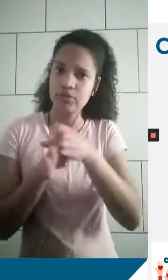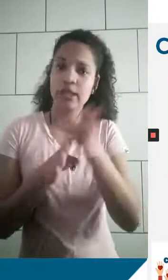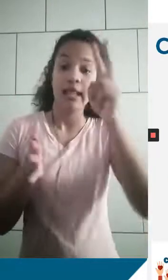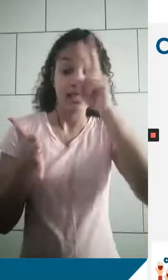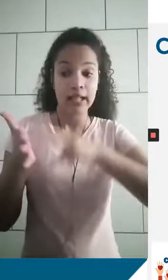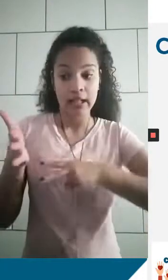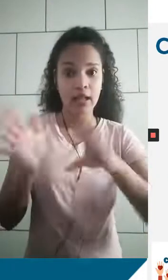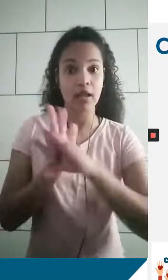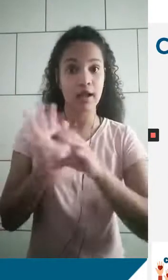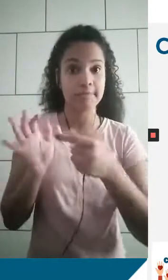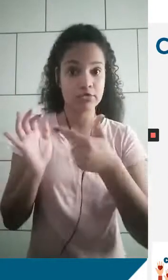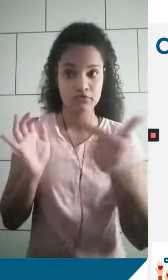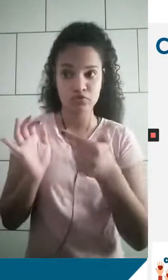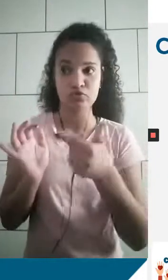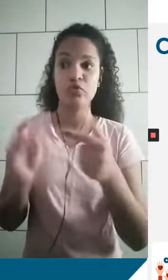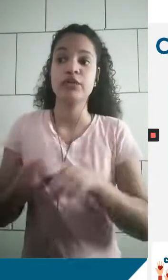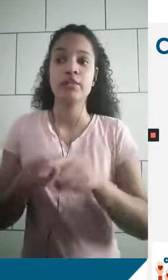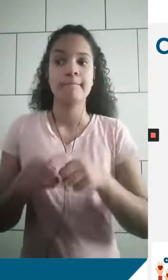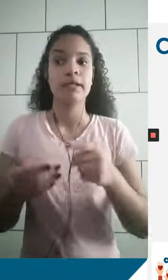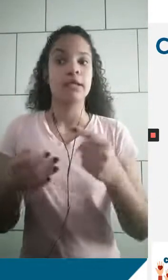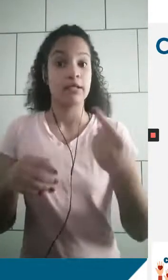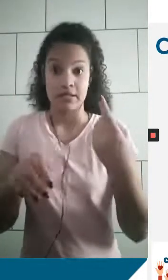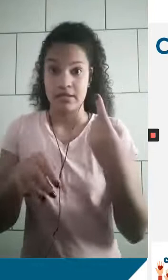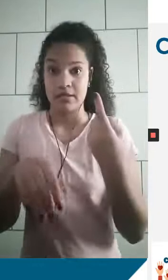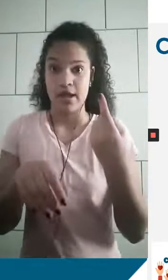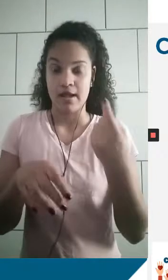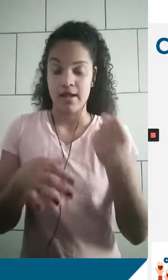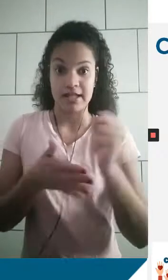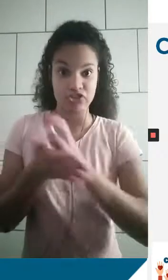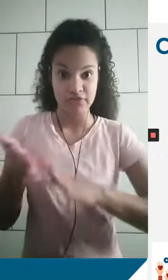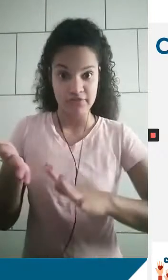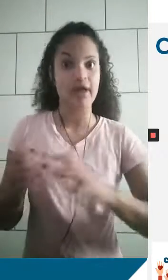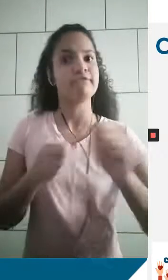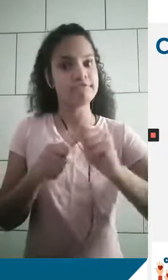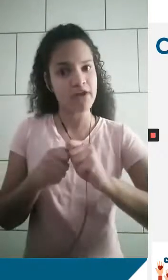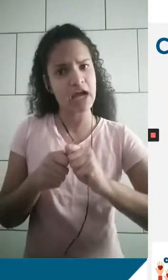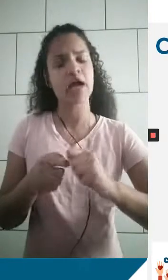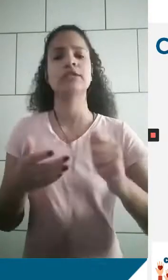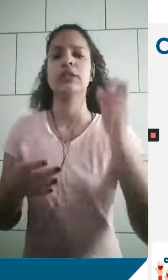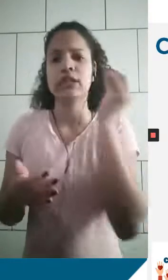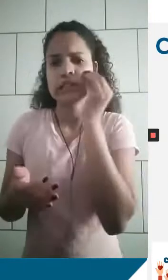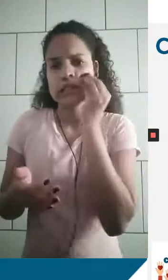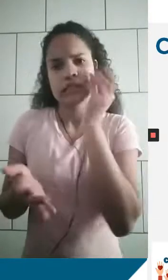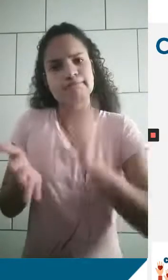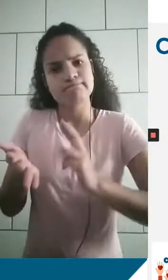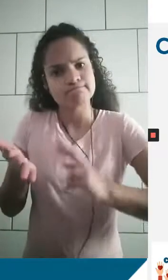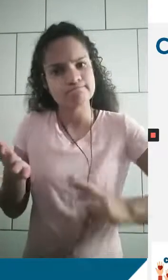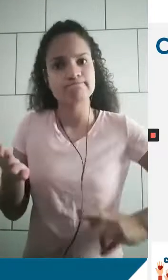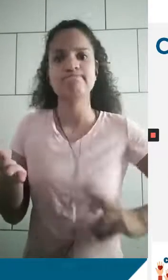capítulo, que as atividades existentes no capítulo 22 sejam desenvolvidas por vocês, que vocês